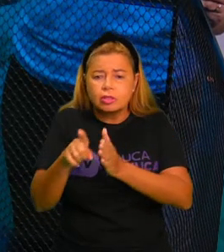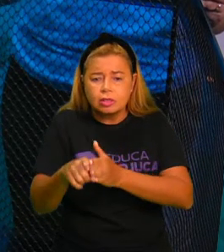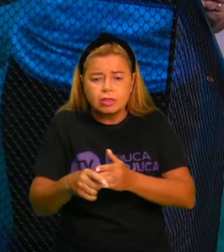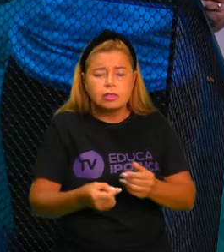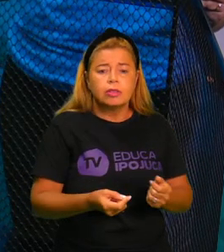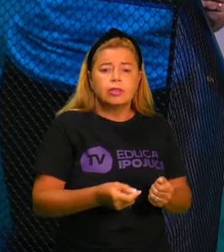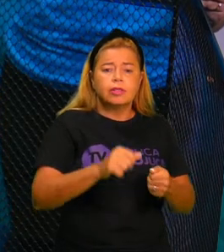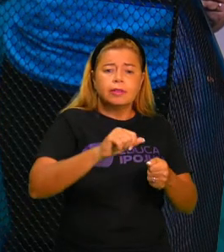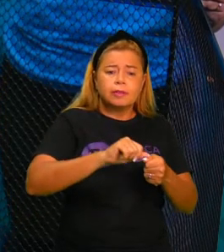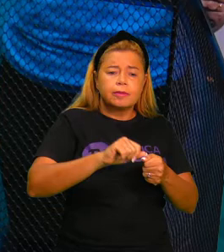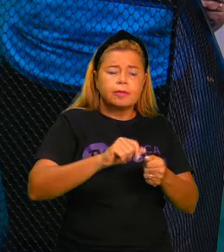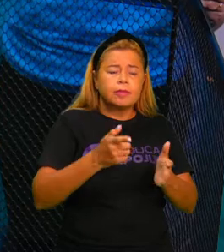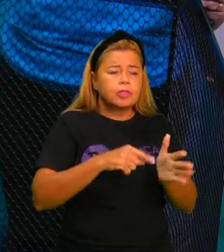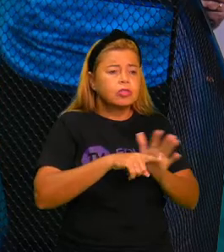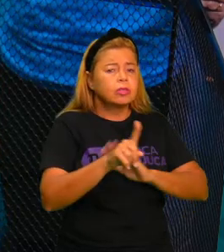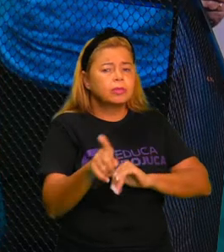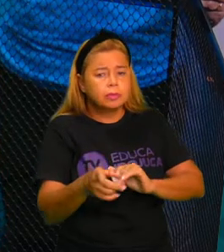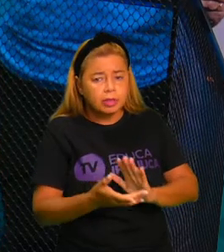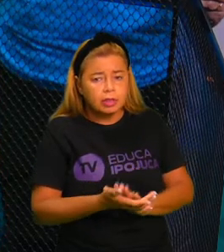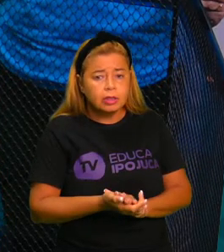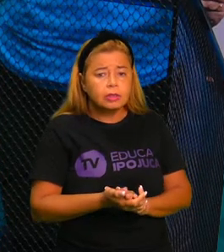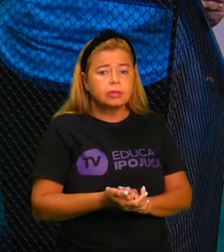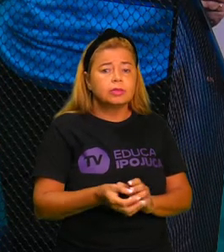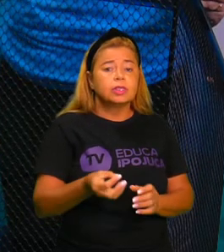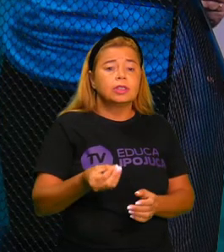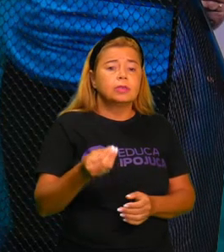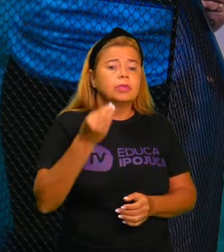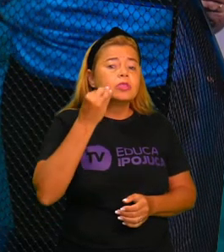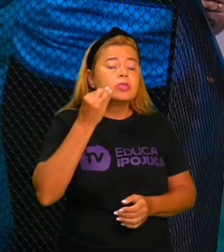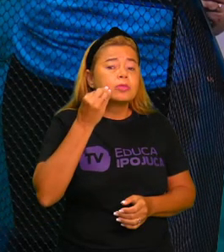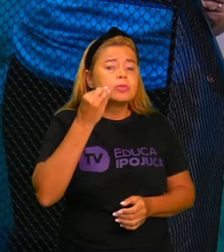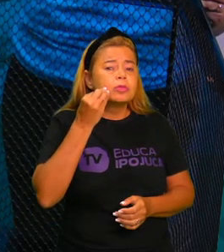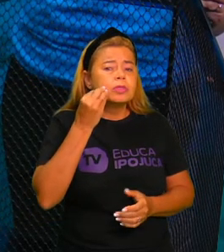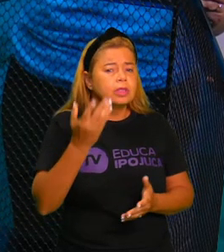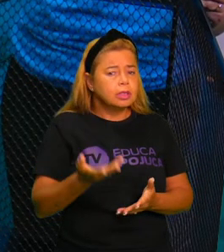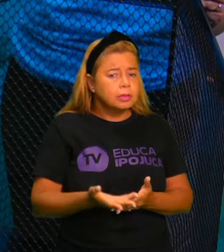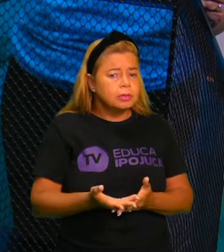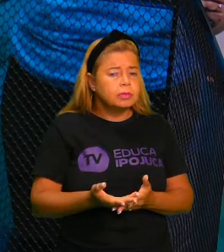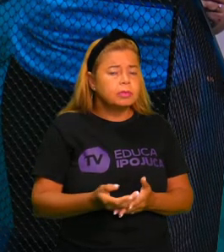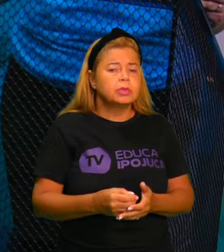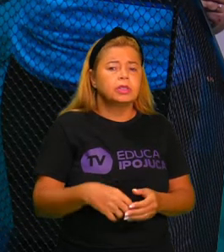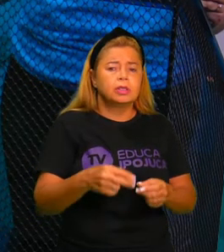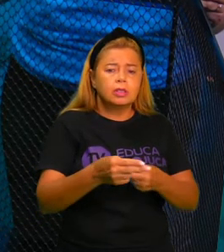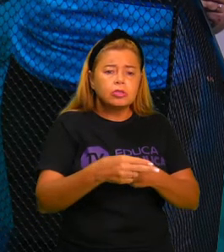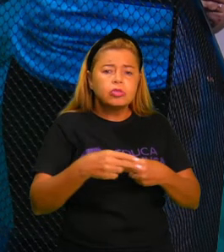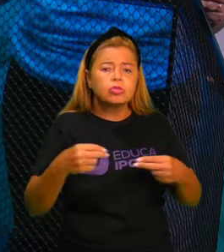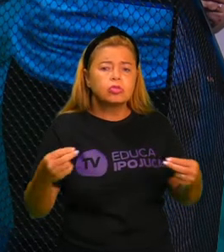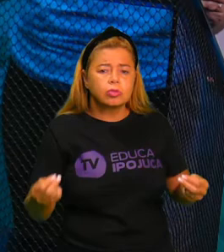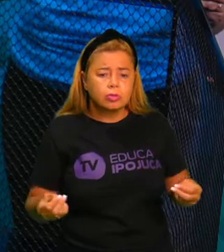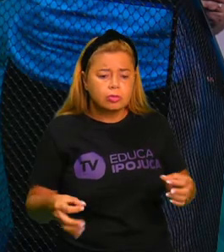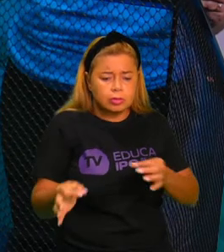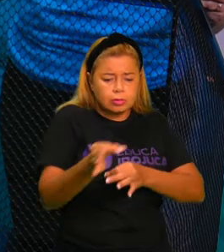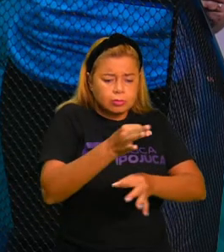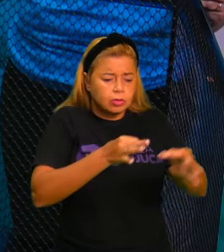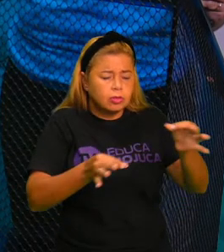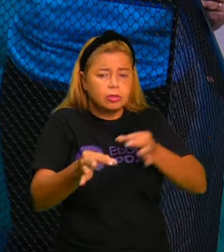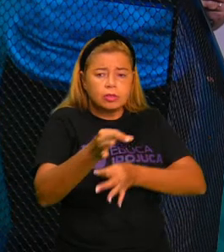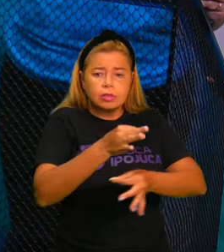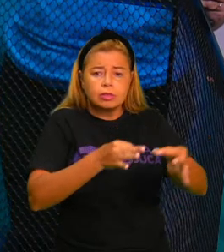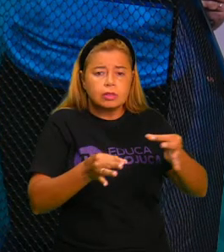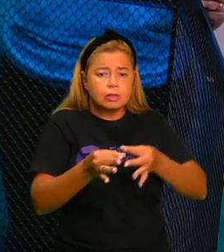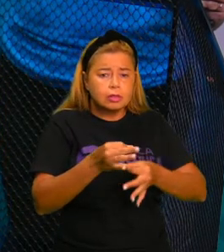hipóteses e realizar experimentos monitorados, avaliar seus resultados e elaborar as conclusões.